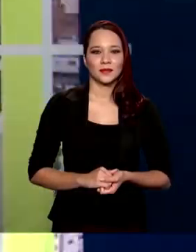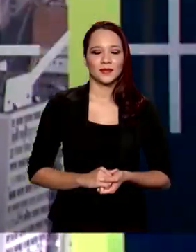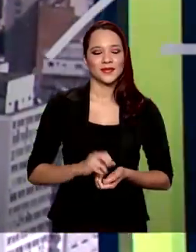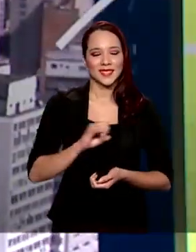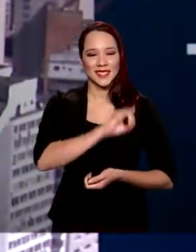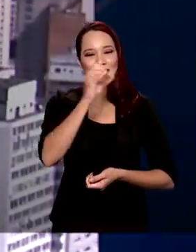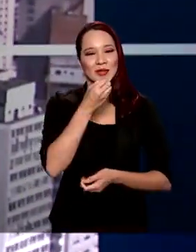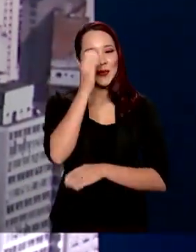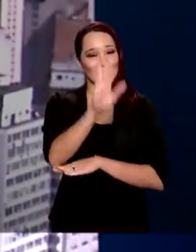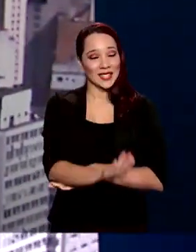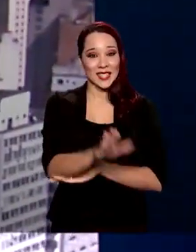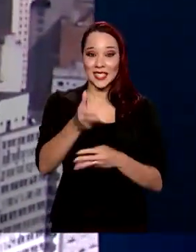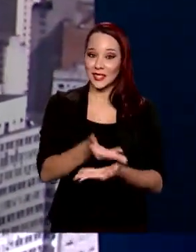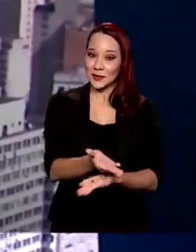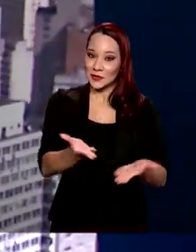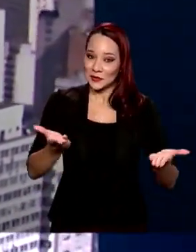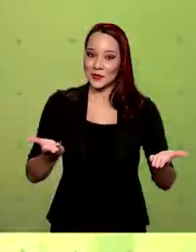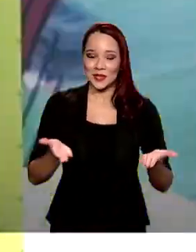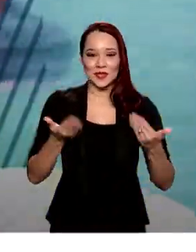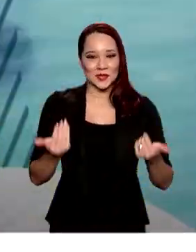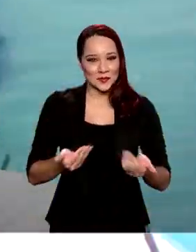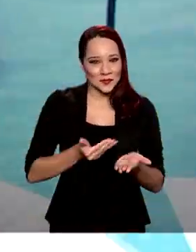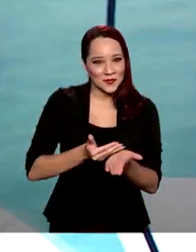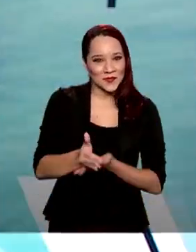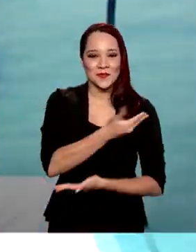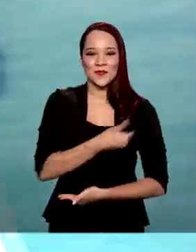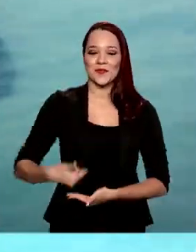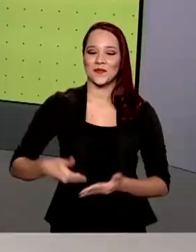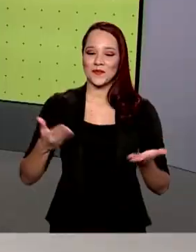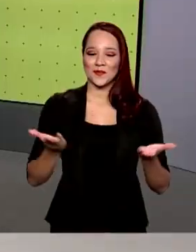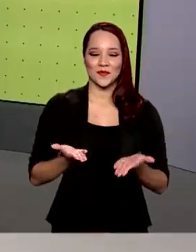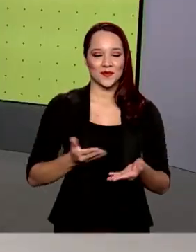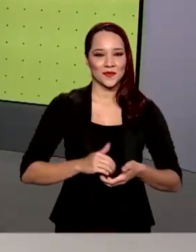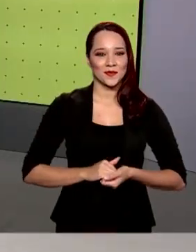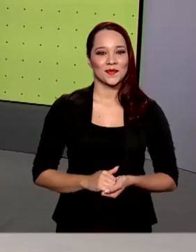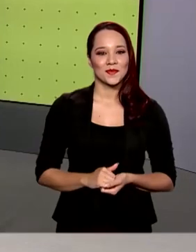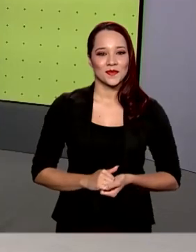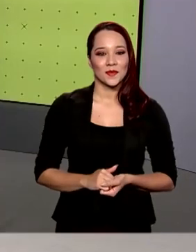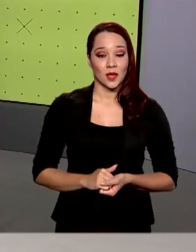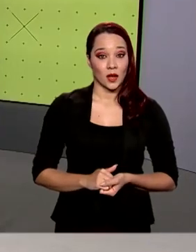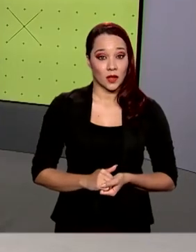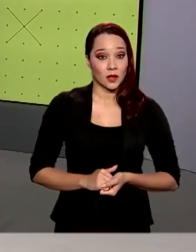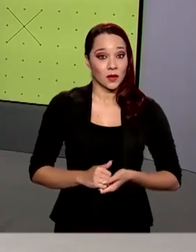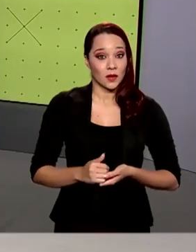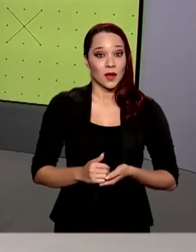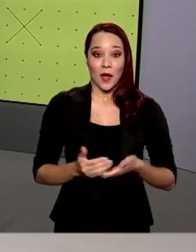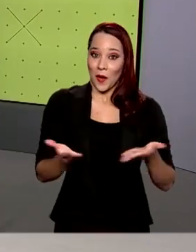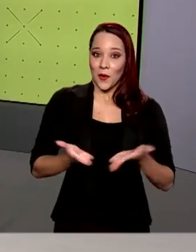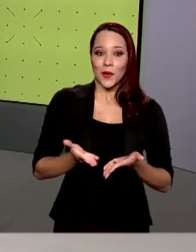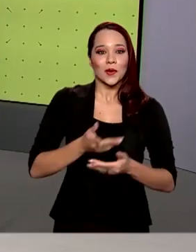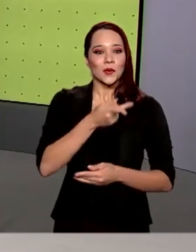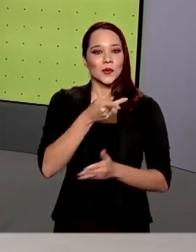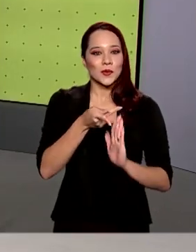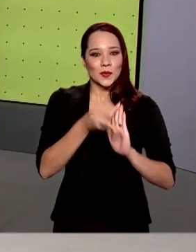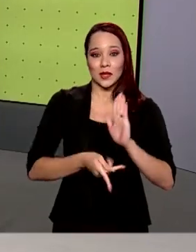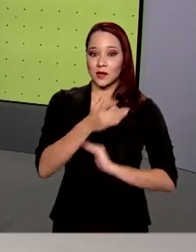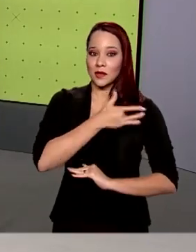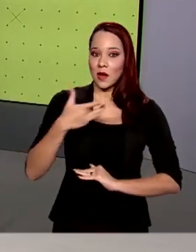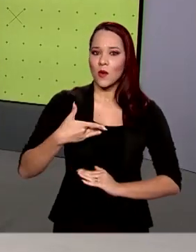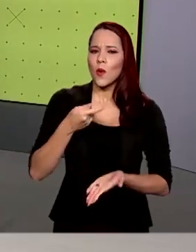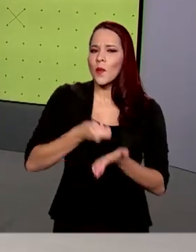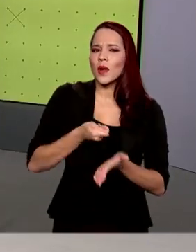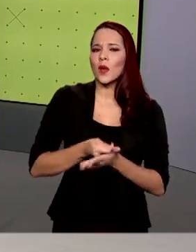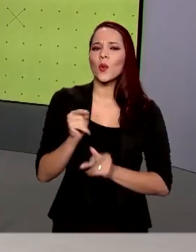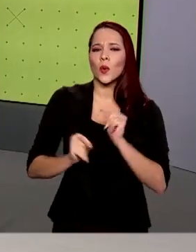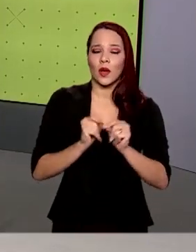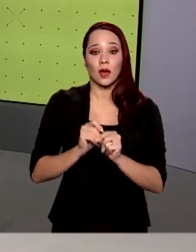Olá, boa tarde para você. Estamos de volta com o Governo Agora. A partir de agora, os planos de saúde são obrigados a